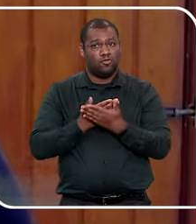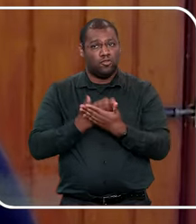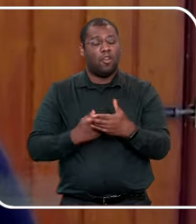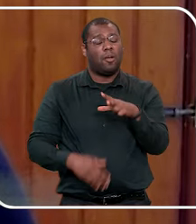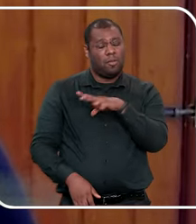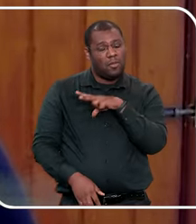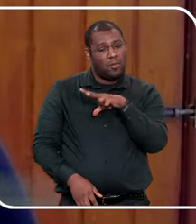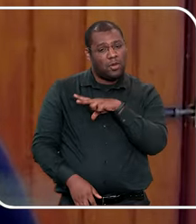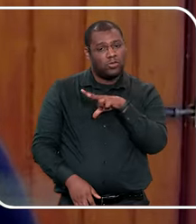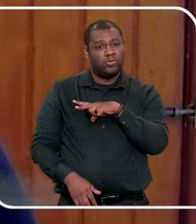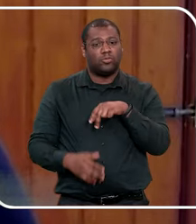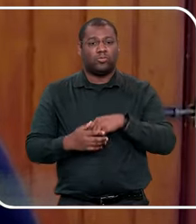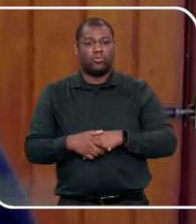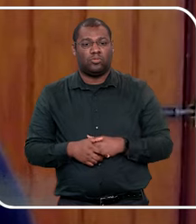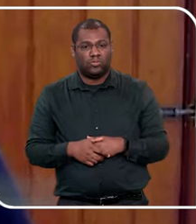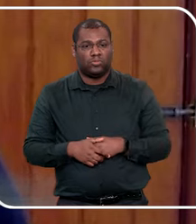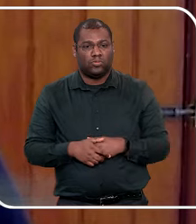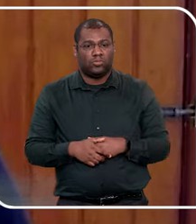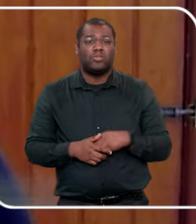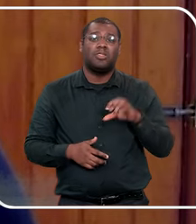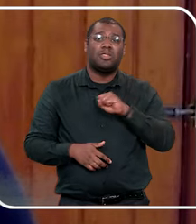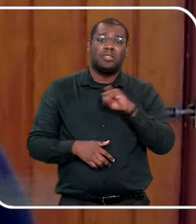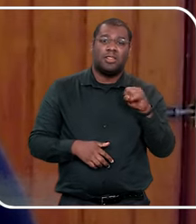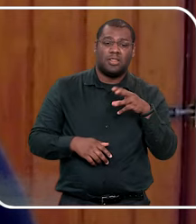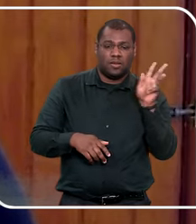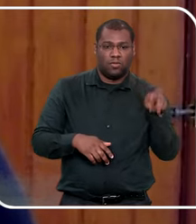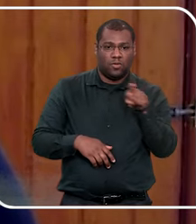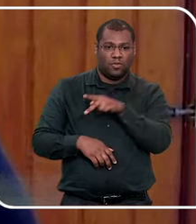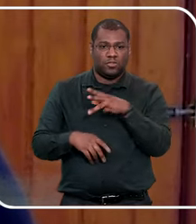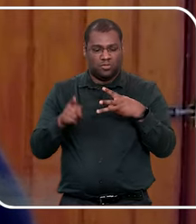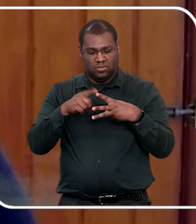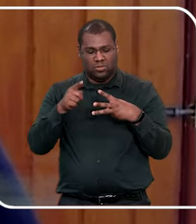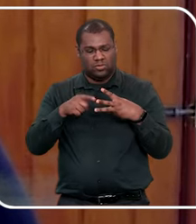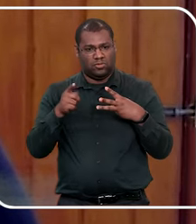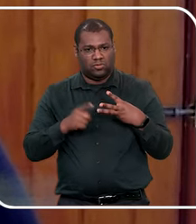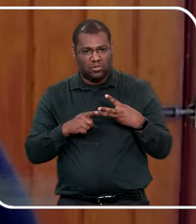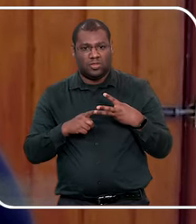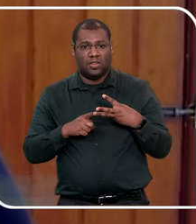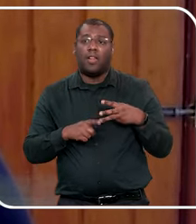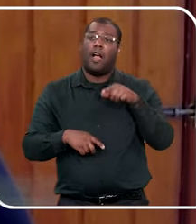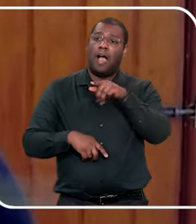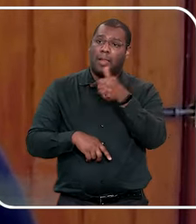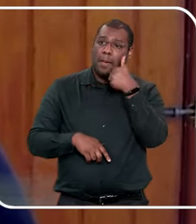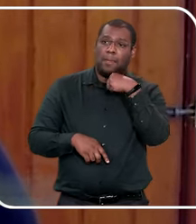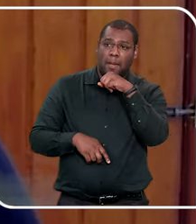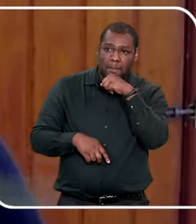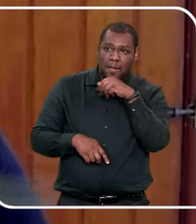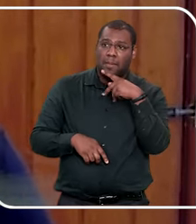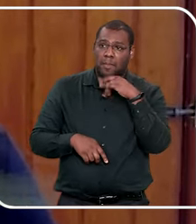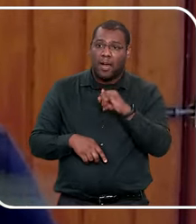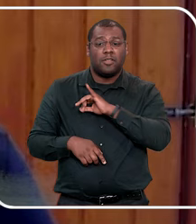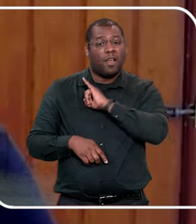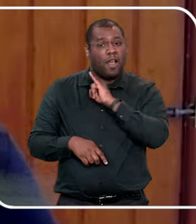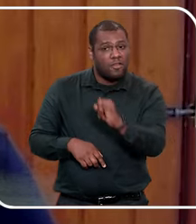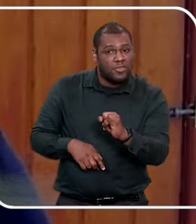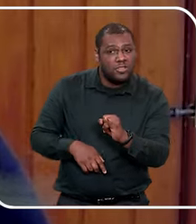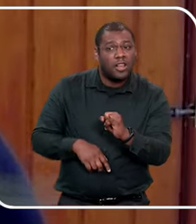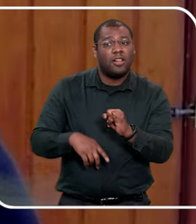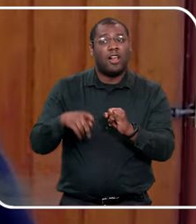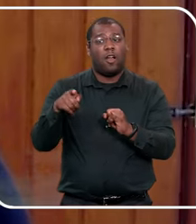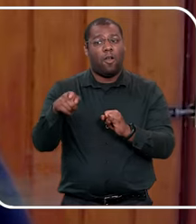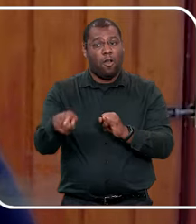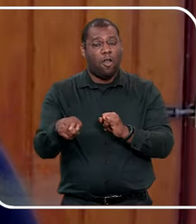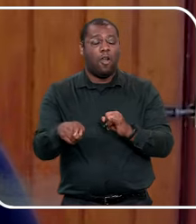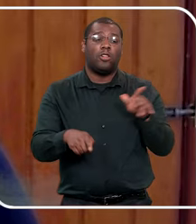nomear, se tiver, aquelas três tias, você pode dizer, quem vai cuidar, é a tia Juliana, a tia